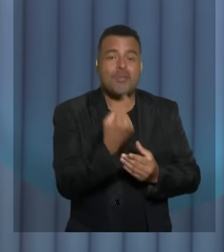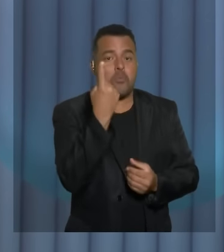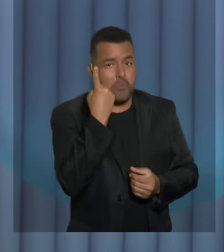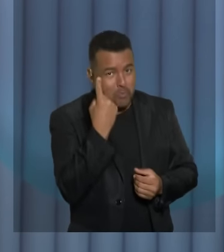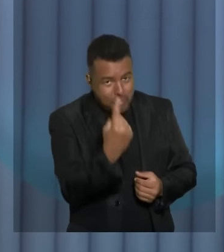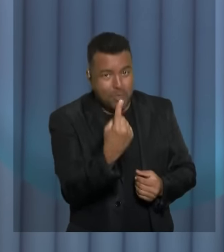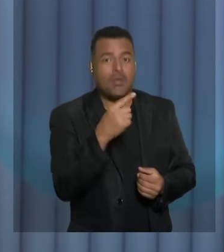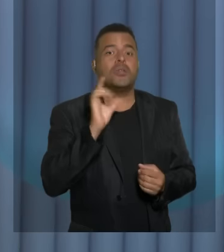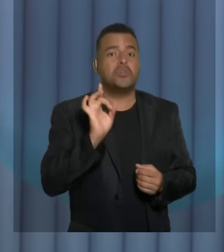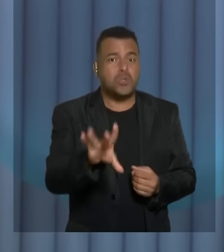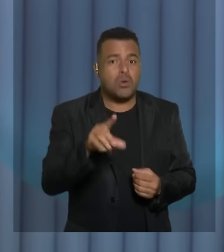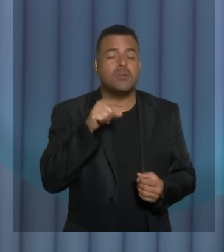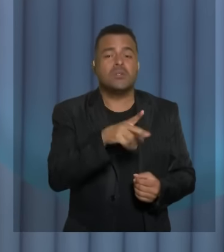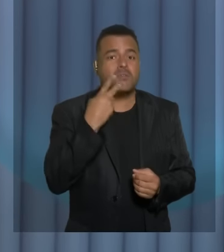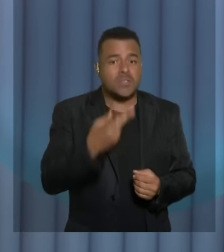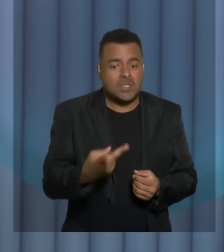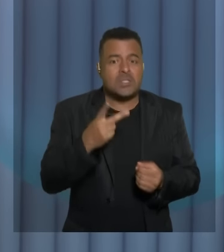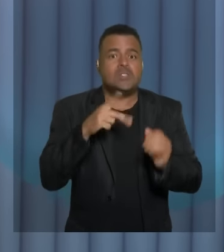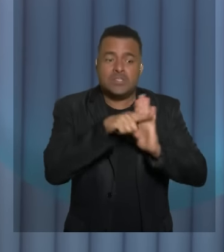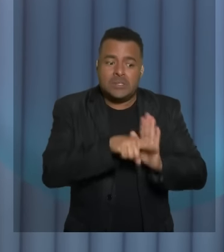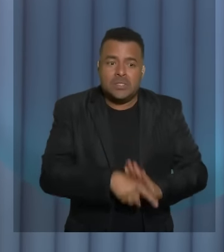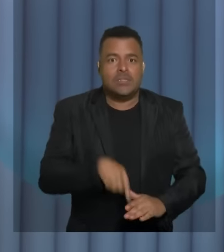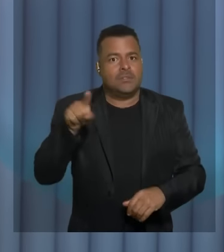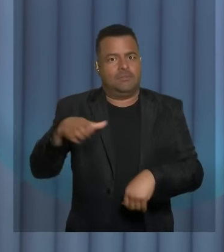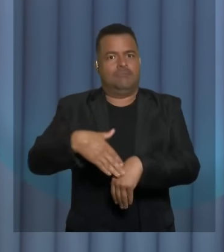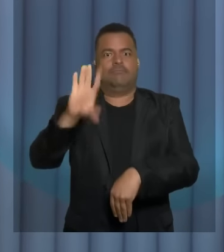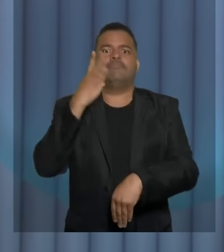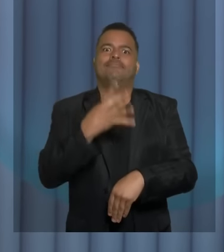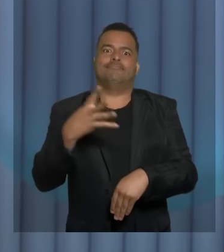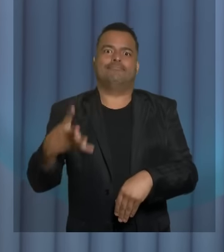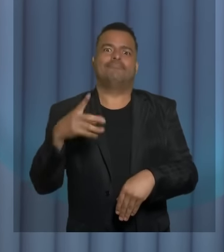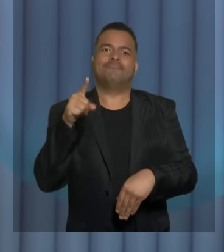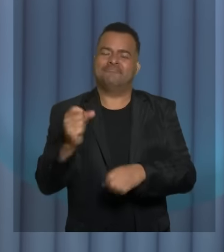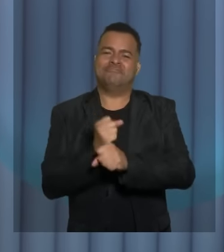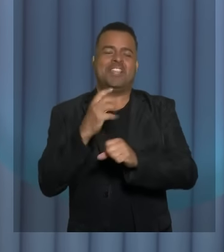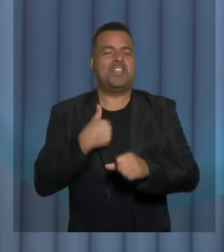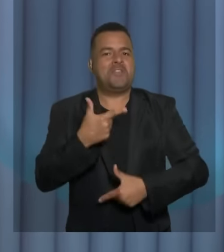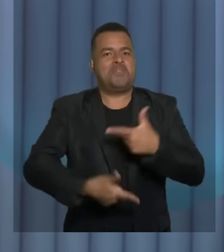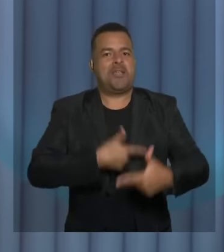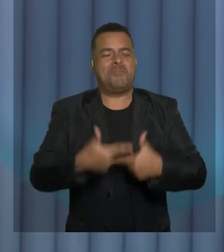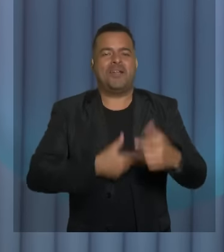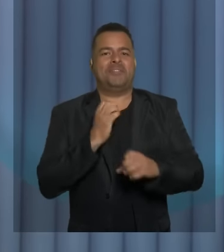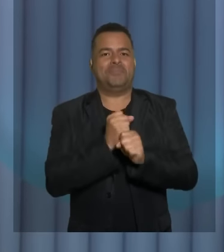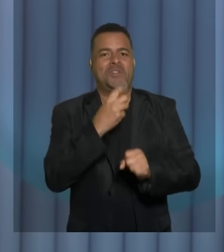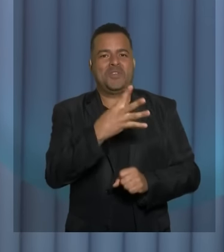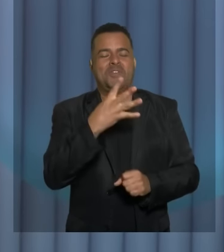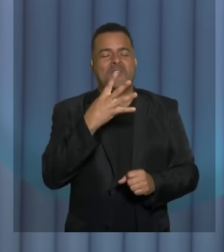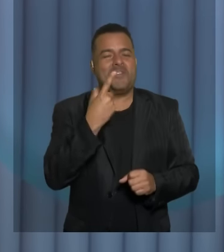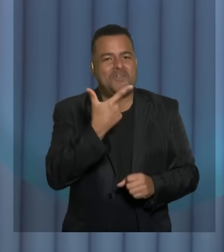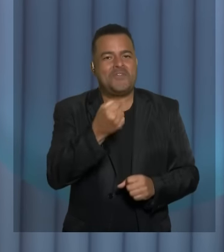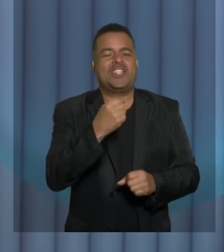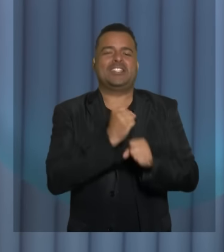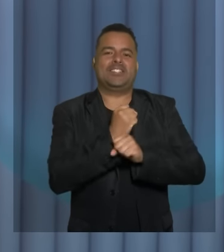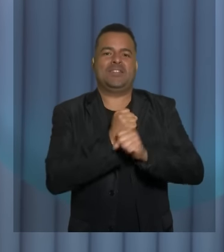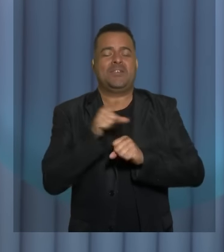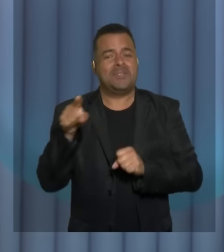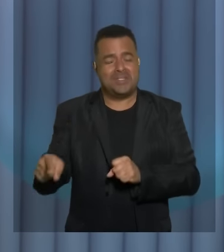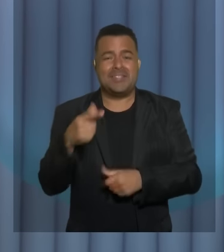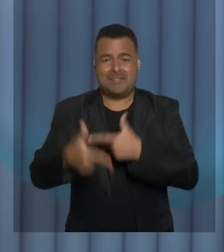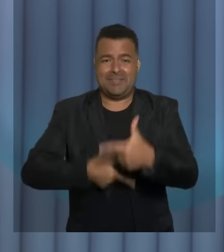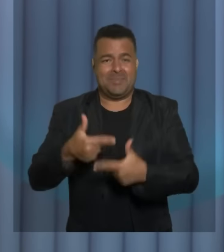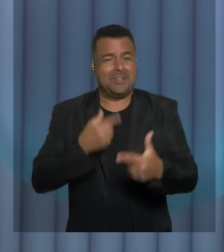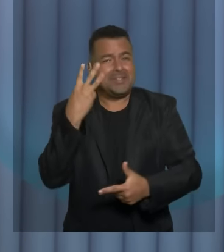está sendo apreciado agora a já tem mais de 44 eu trabalho com isso há 20 anos a senhora trabalha há três anos e meio